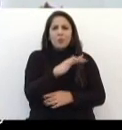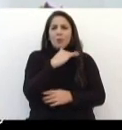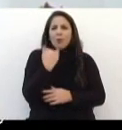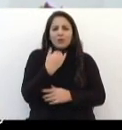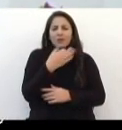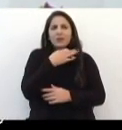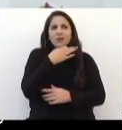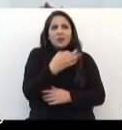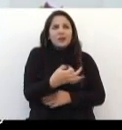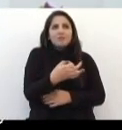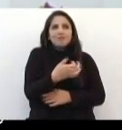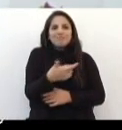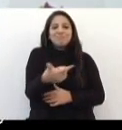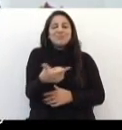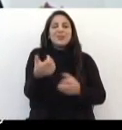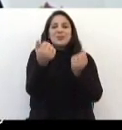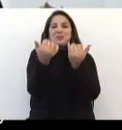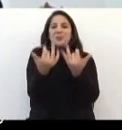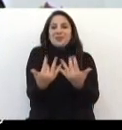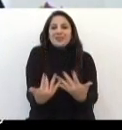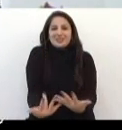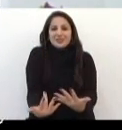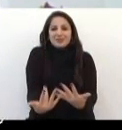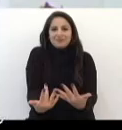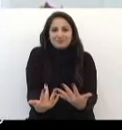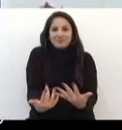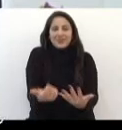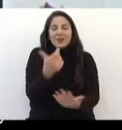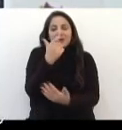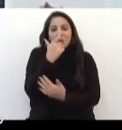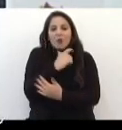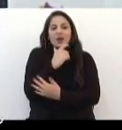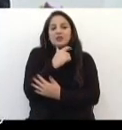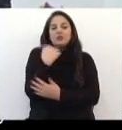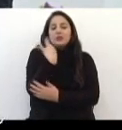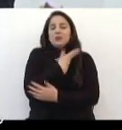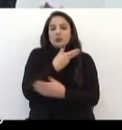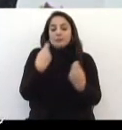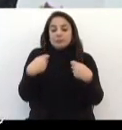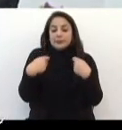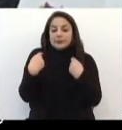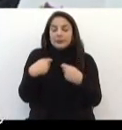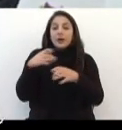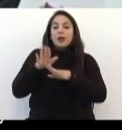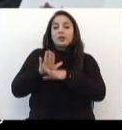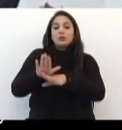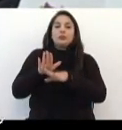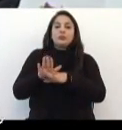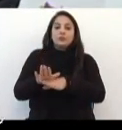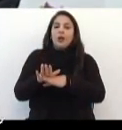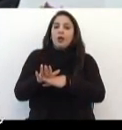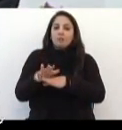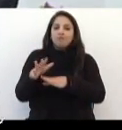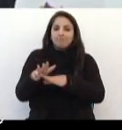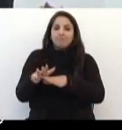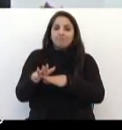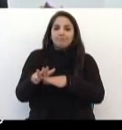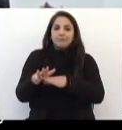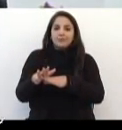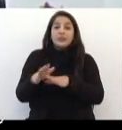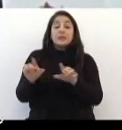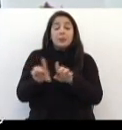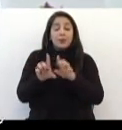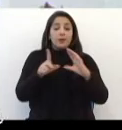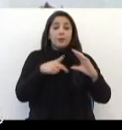Sem explicação Então, penso que Precisamos manifestar A solidariedade De toda a casa legislativa A